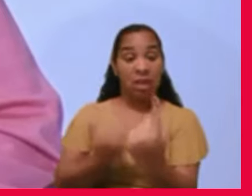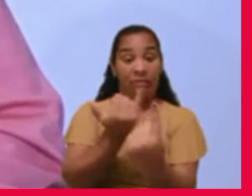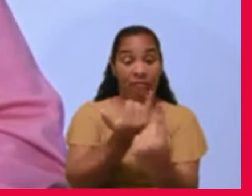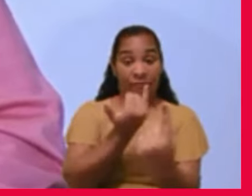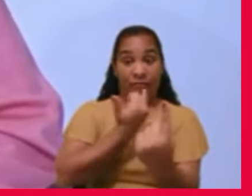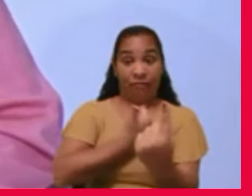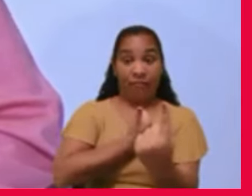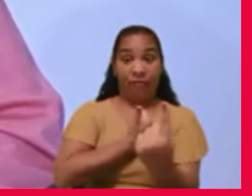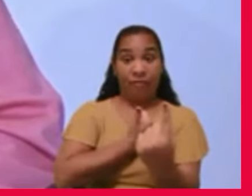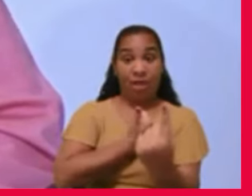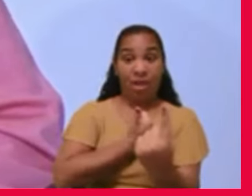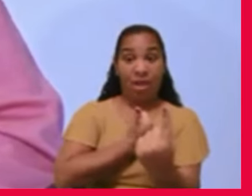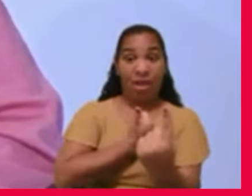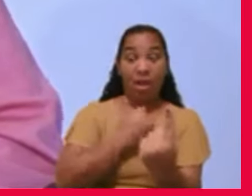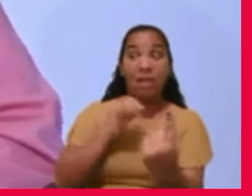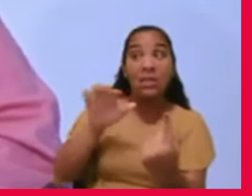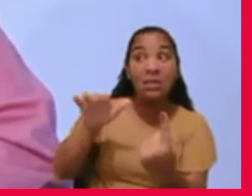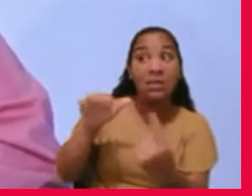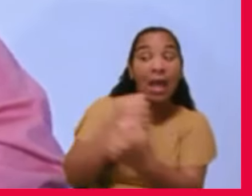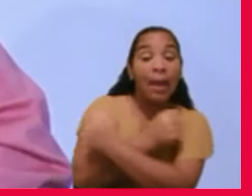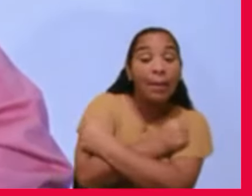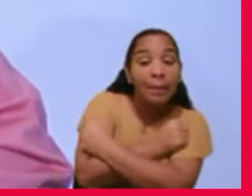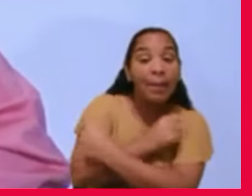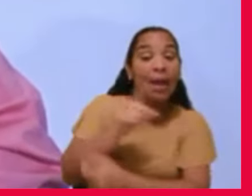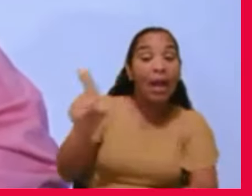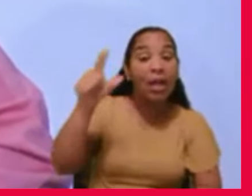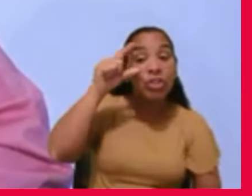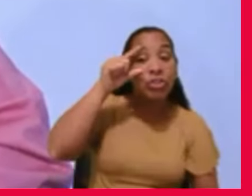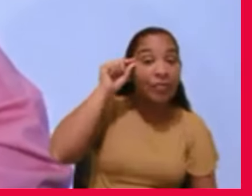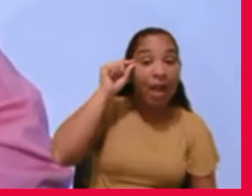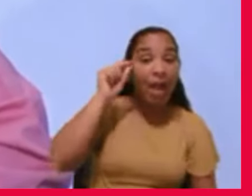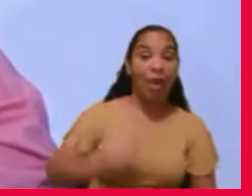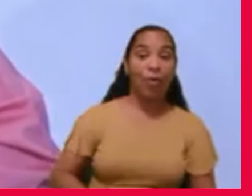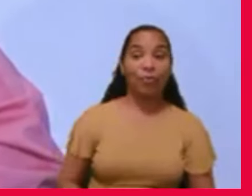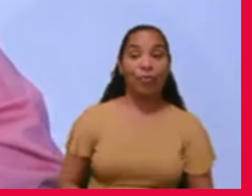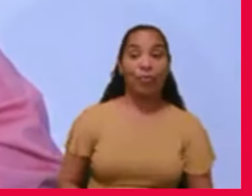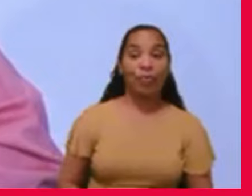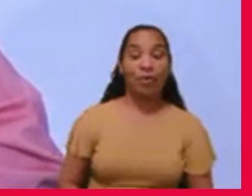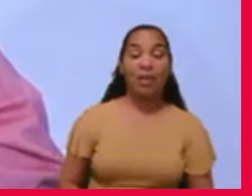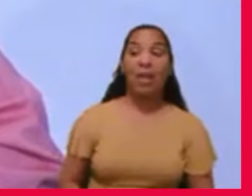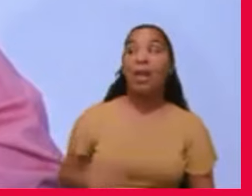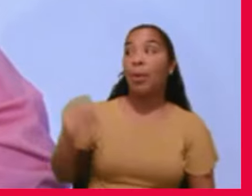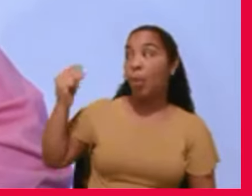lembranças a Divaldo, há poucos dias estivemos juntos.